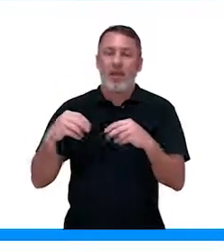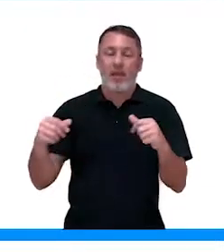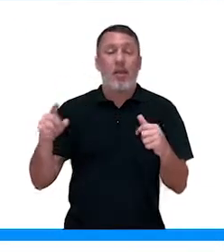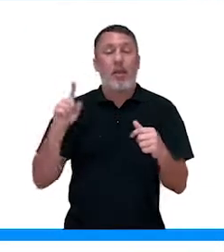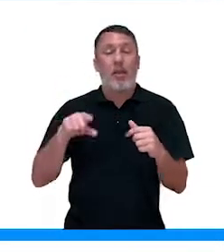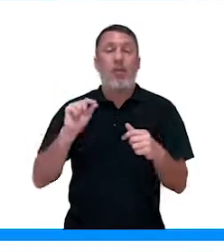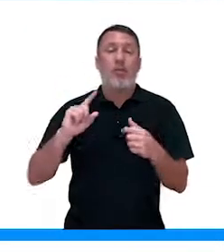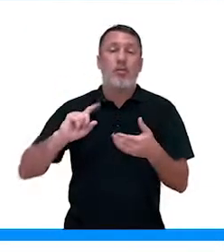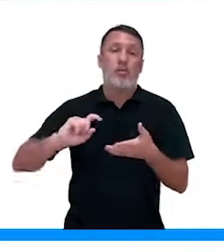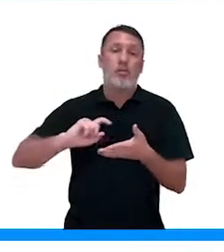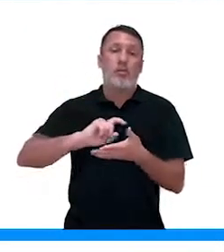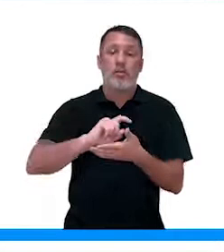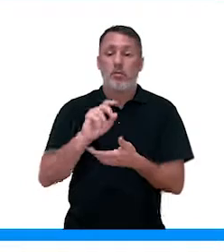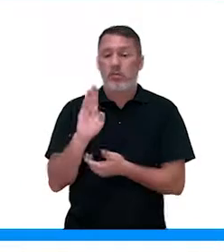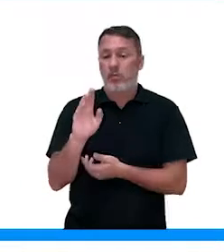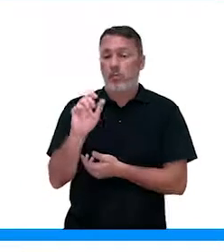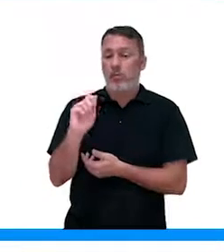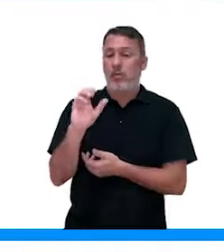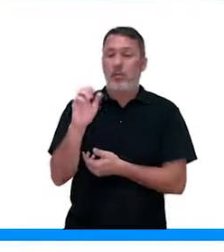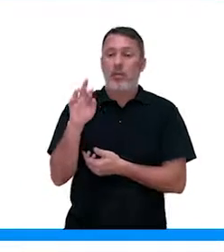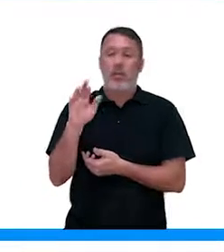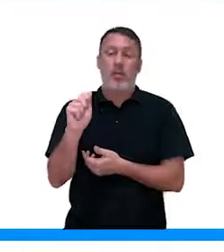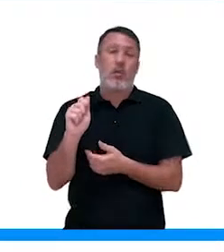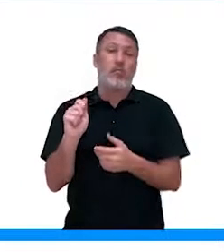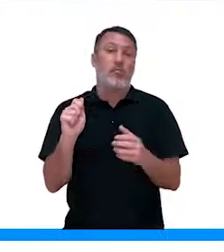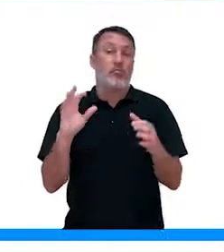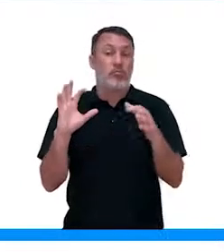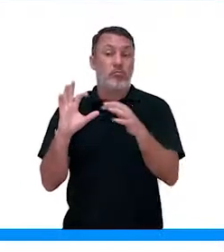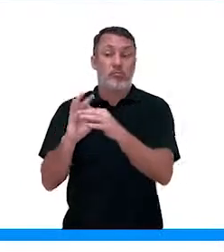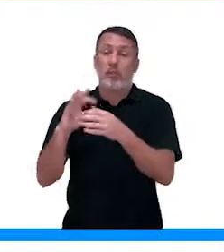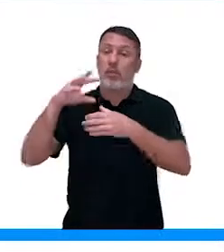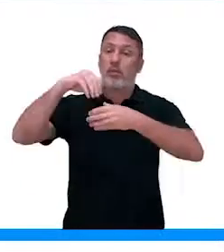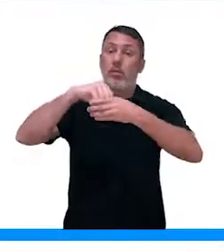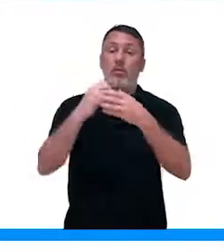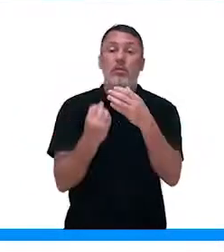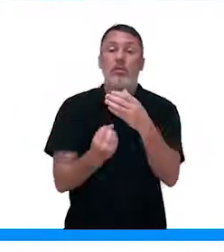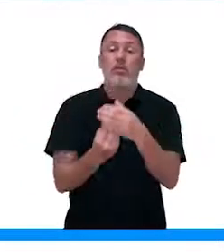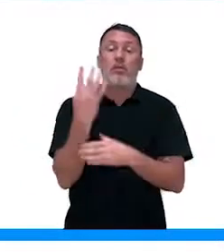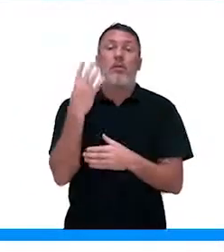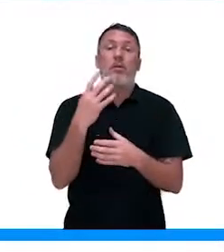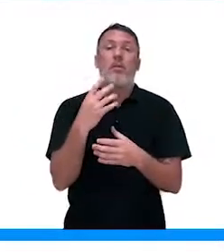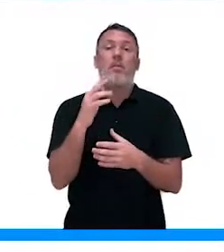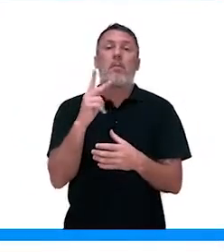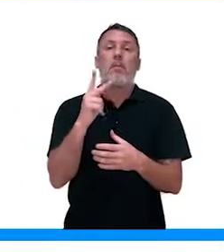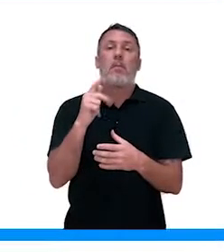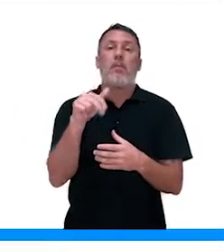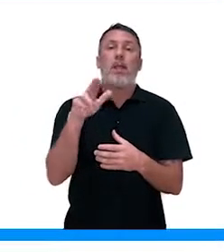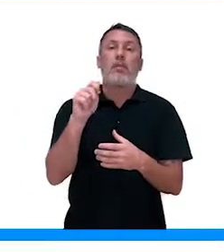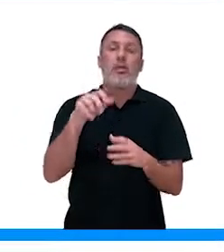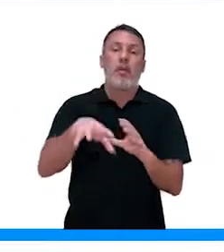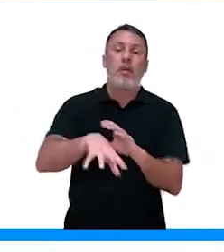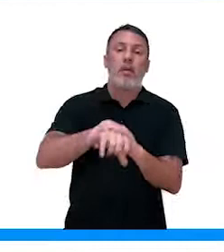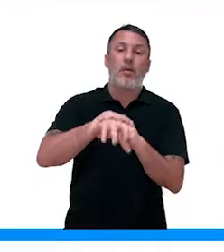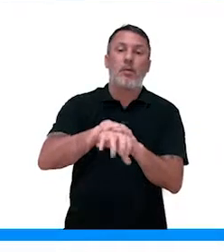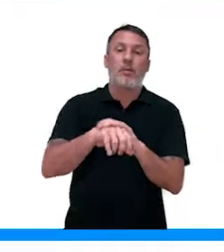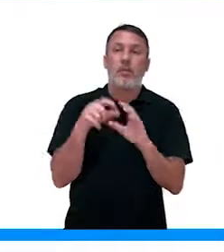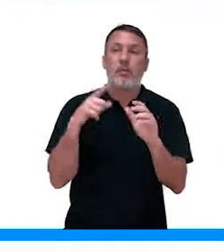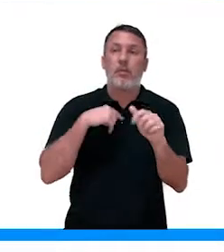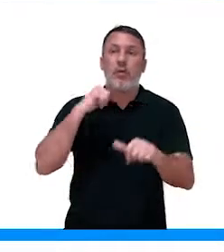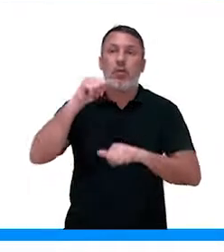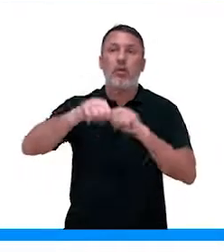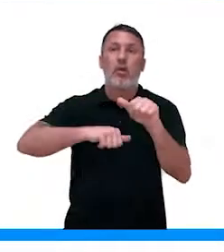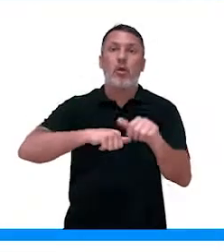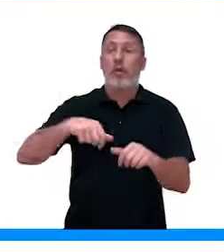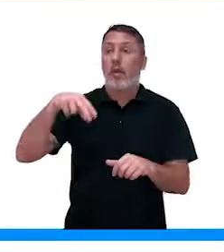solo são as bactérias. Tem bactérias que vivem associadas nas raízes dessas plantas que convertem o nitrogênio